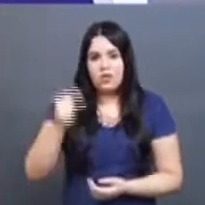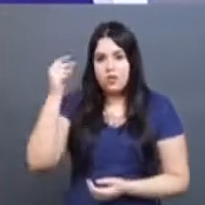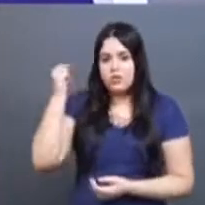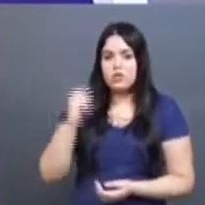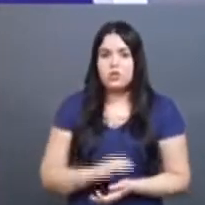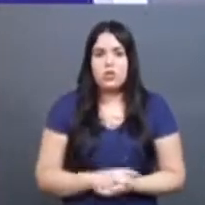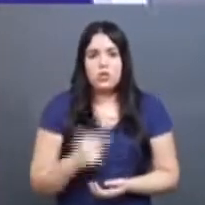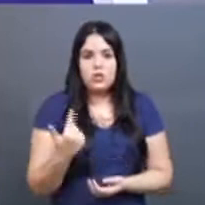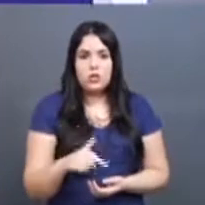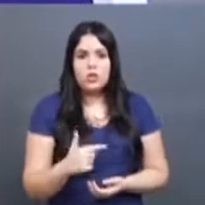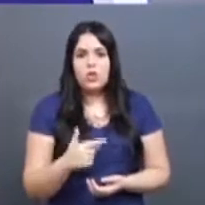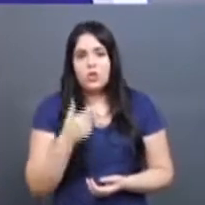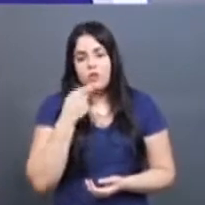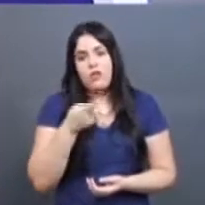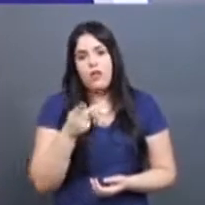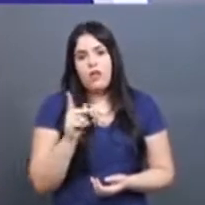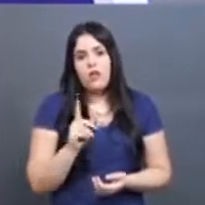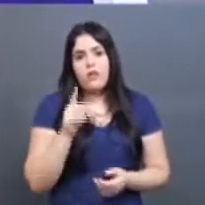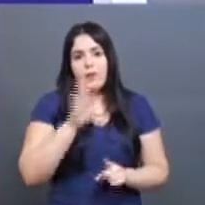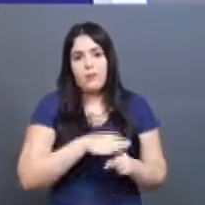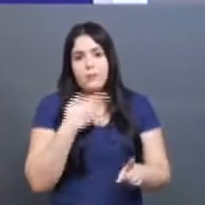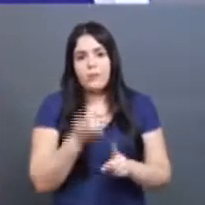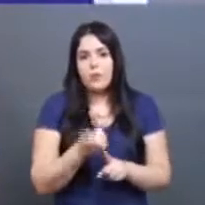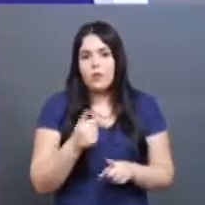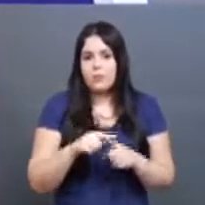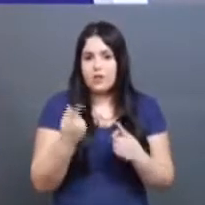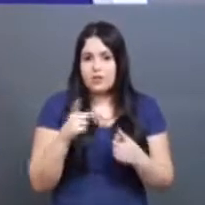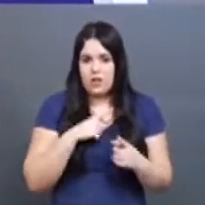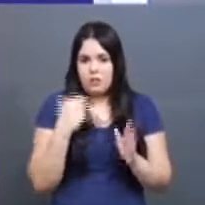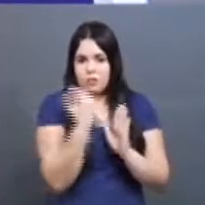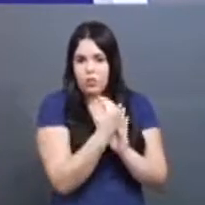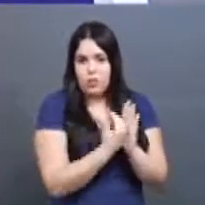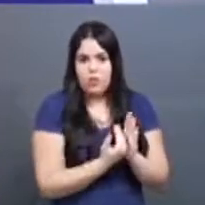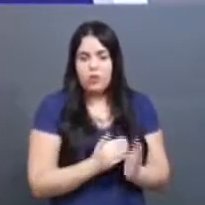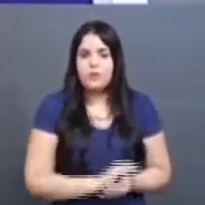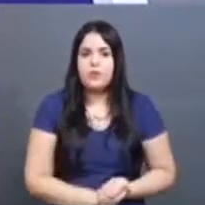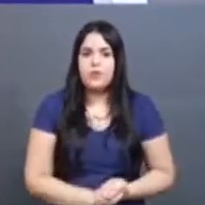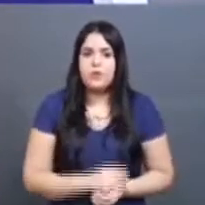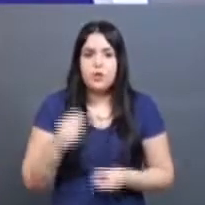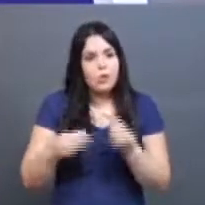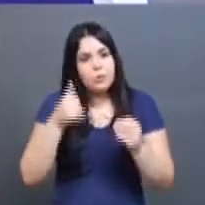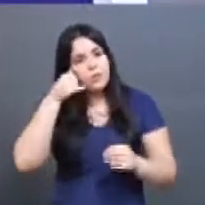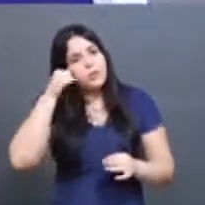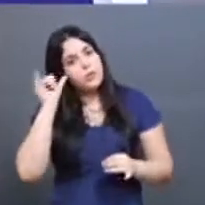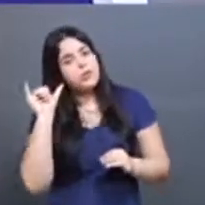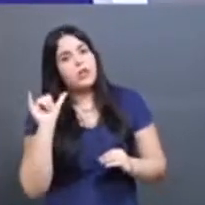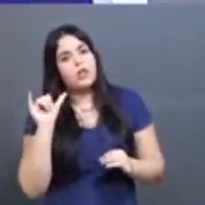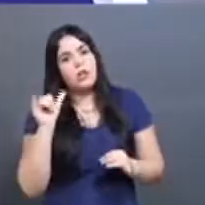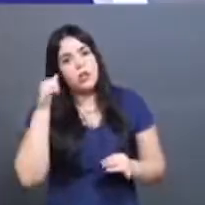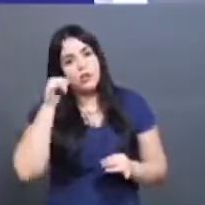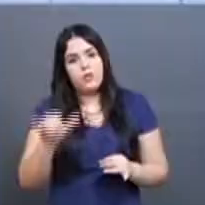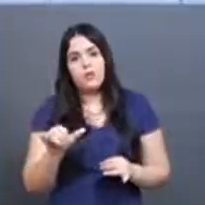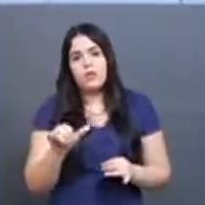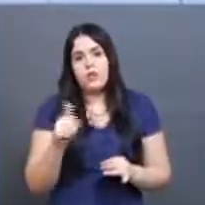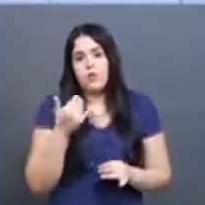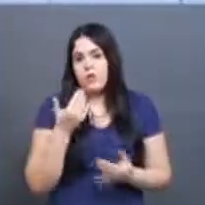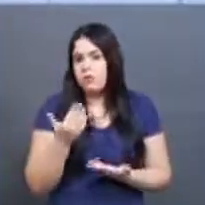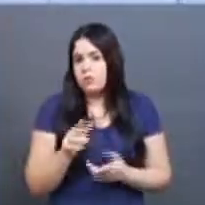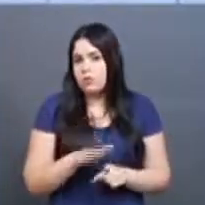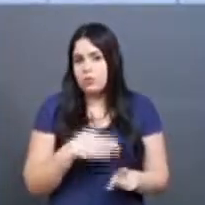bullying, mas prevê isso, ações contra o bullying? Ele garante que as crianças